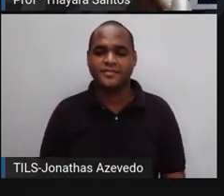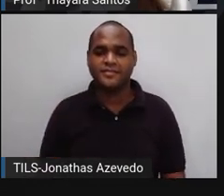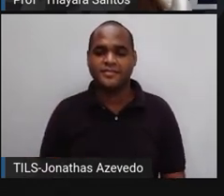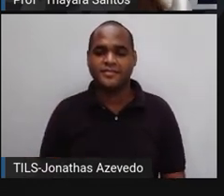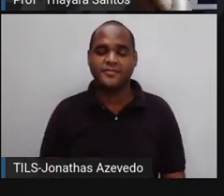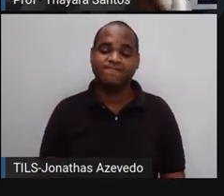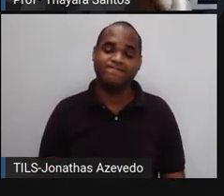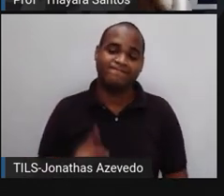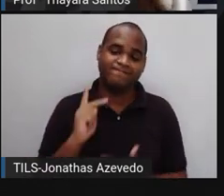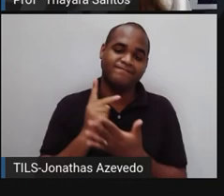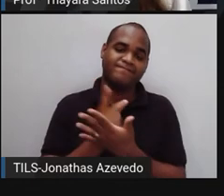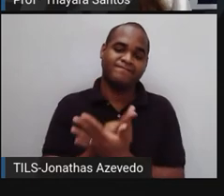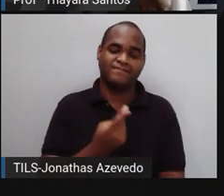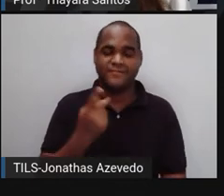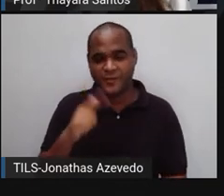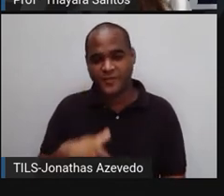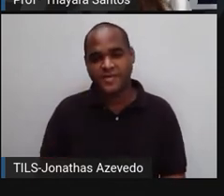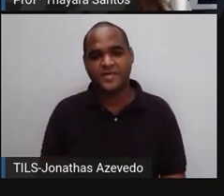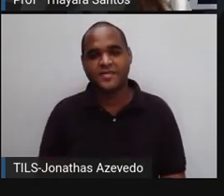Errei de novo.